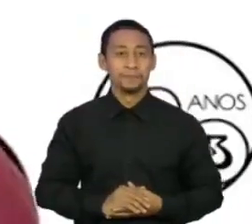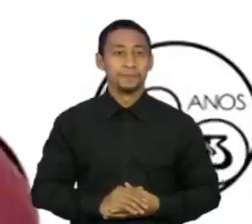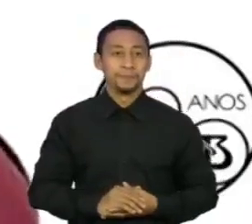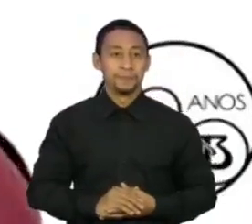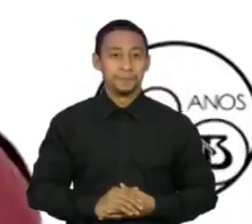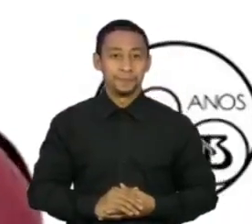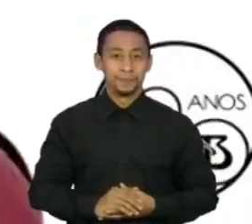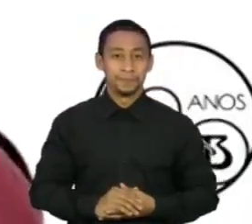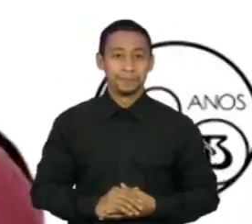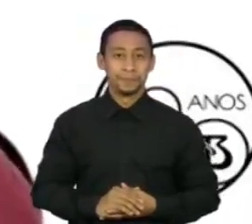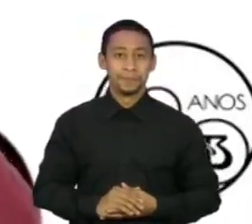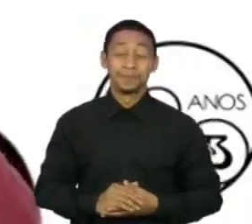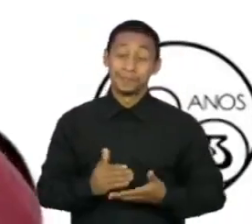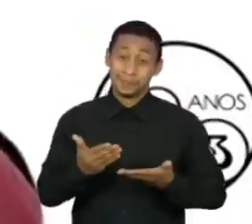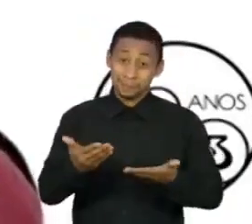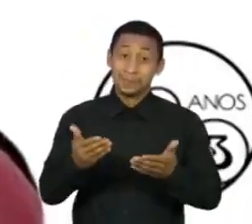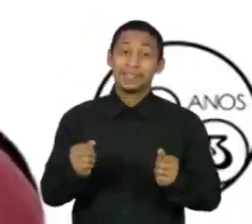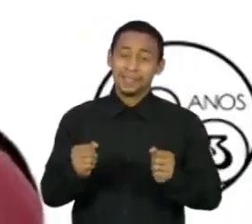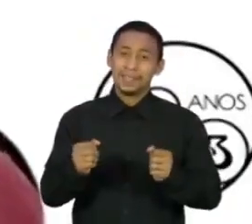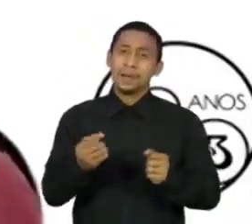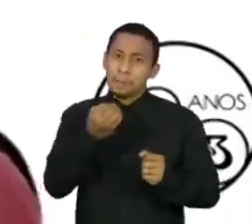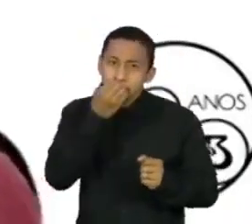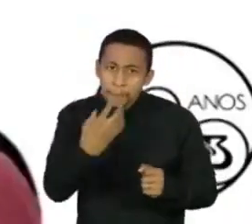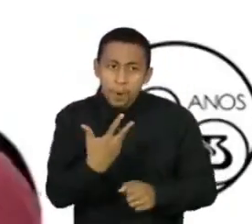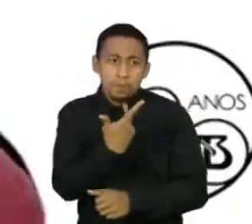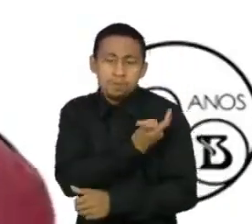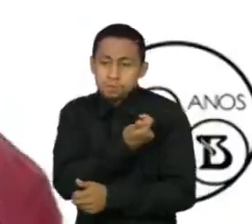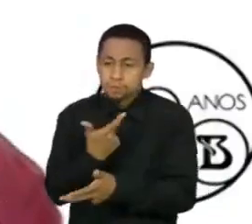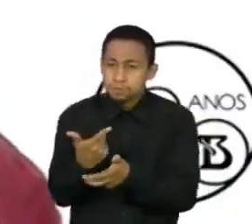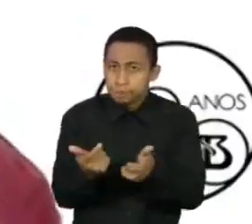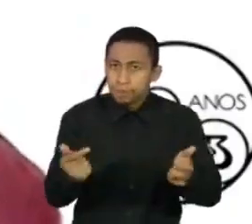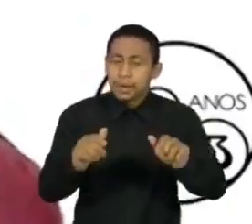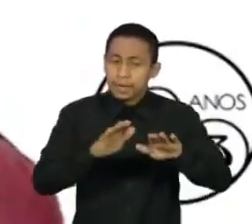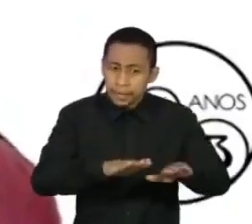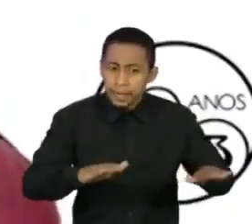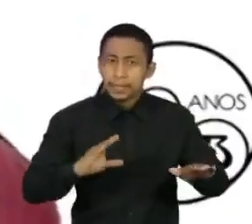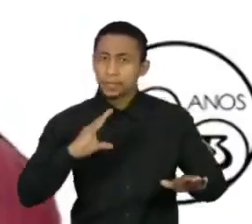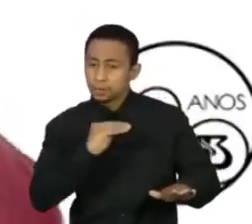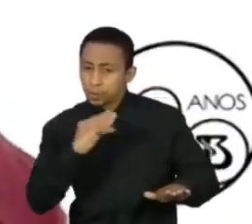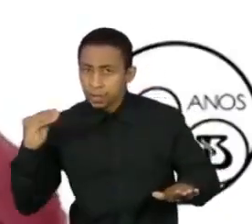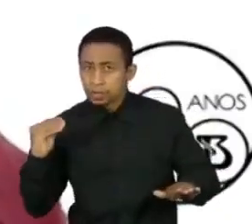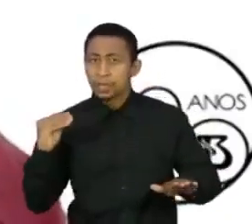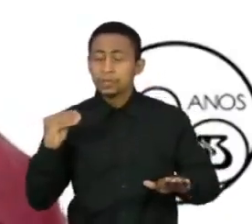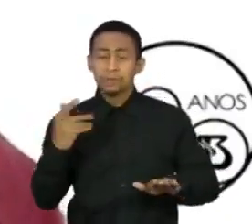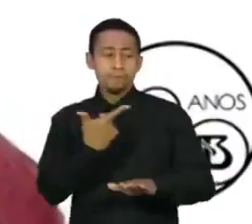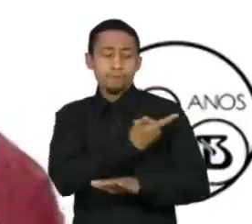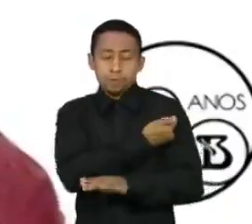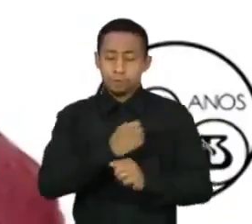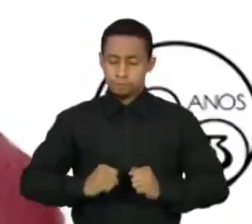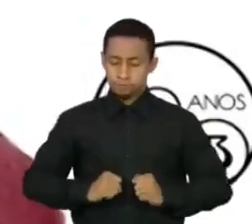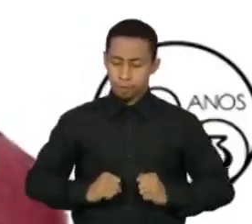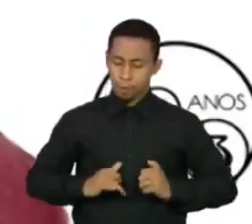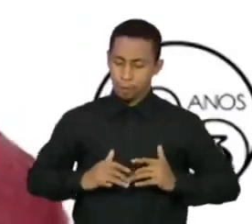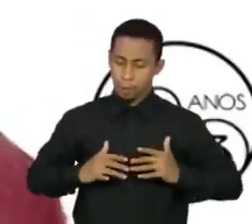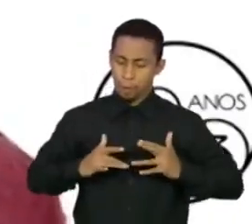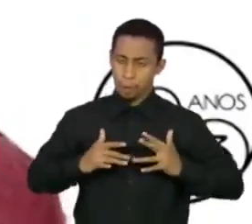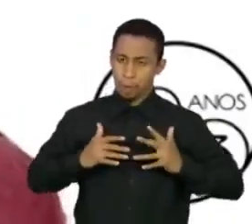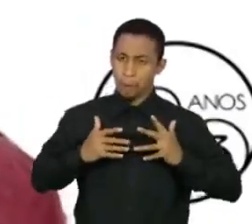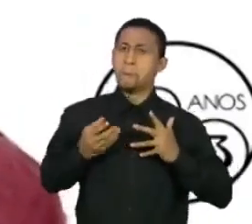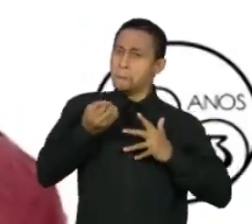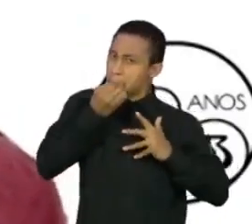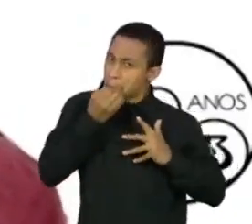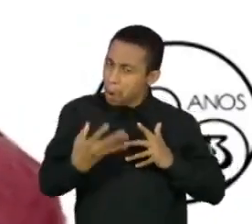obtidos agora, que foram extremamente favoráveis, demonstraram que a vacina gera uma resposta imune muito